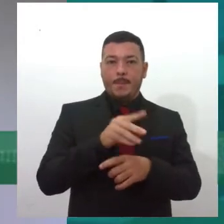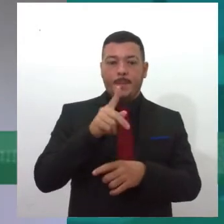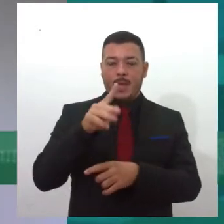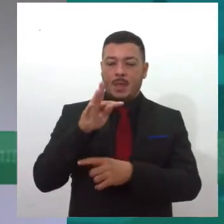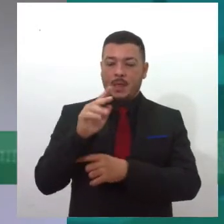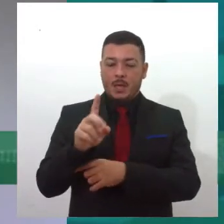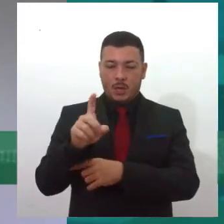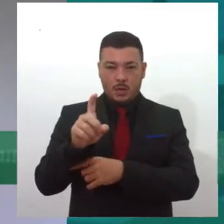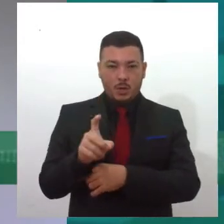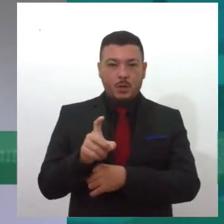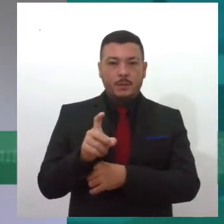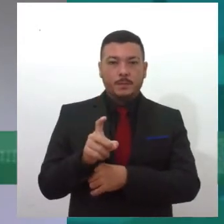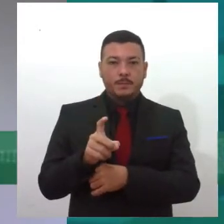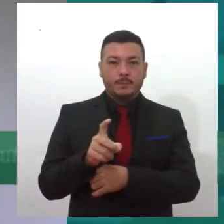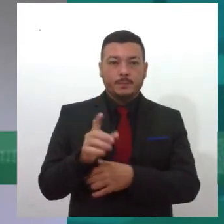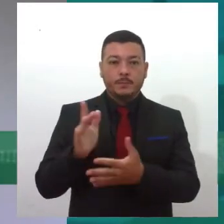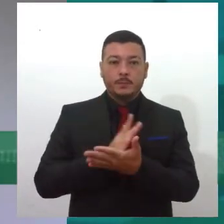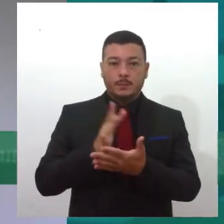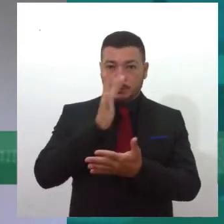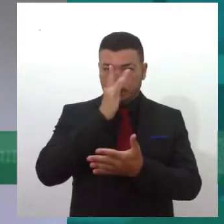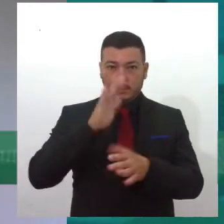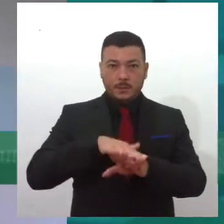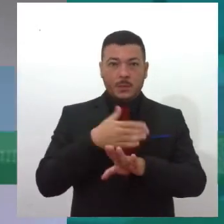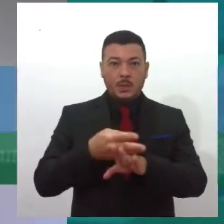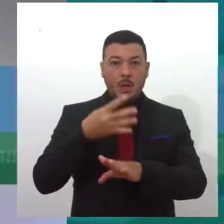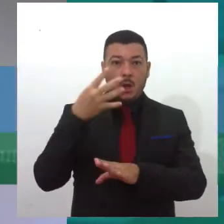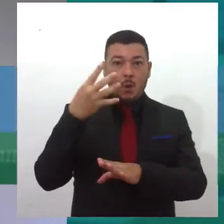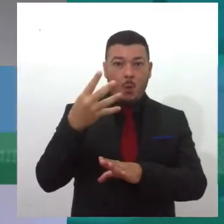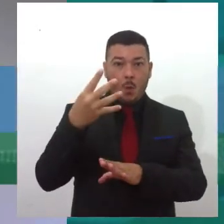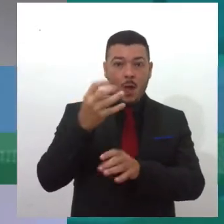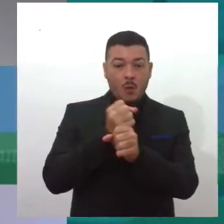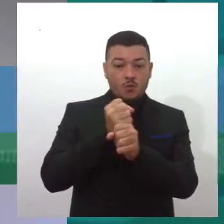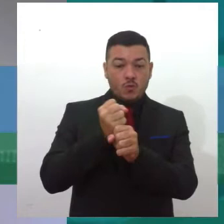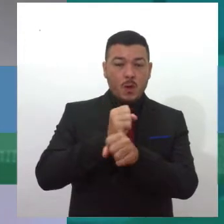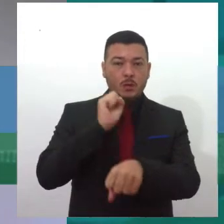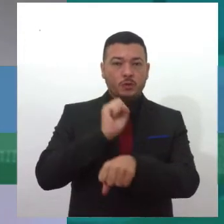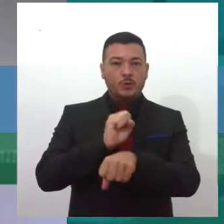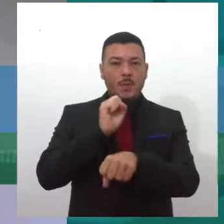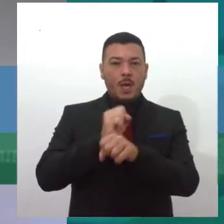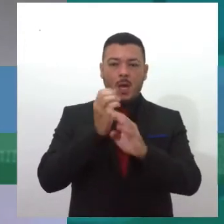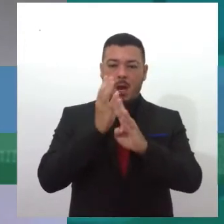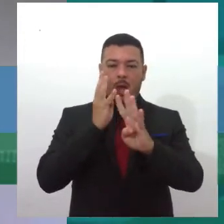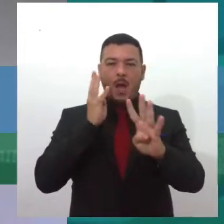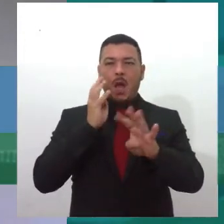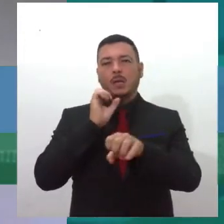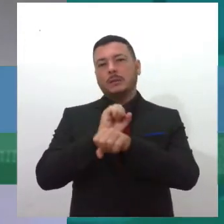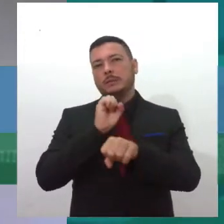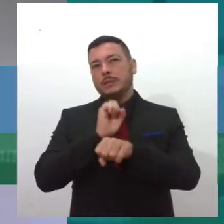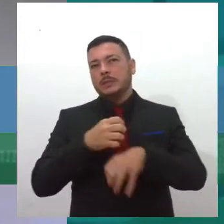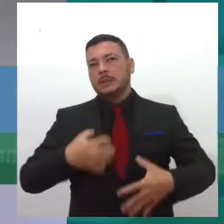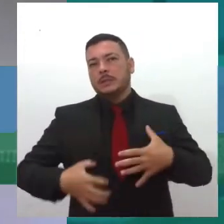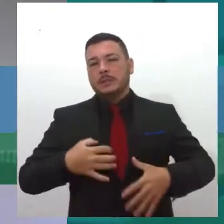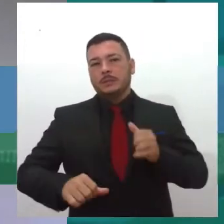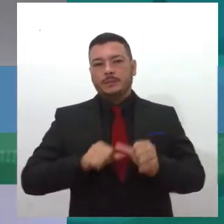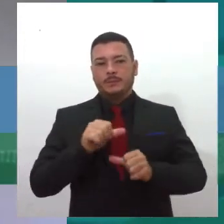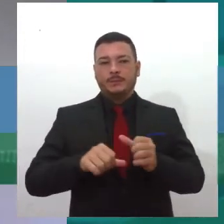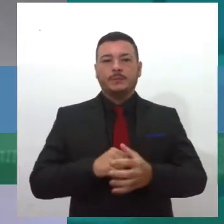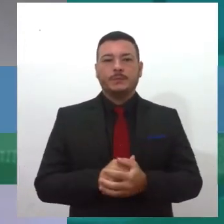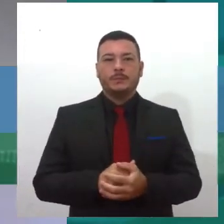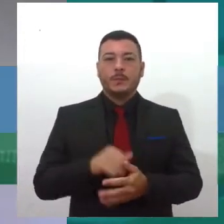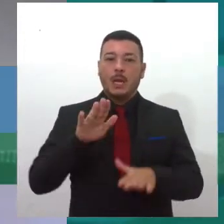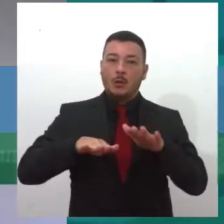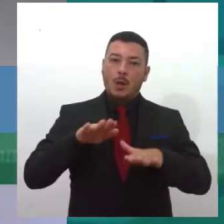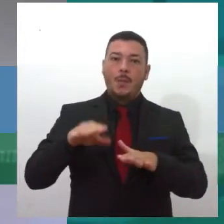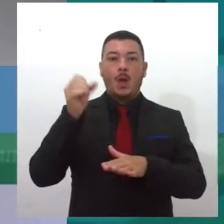pode ficar até quatro anos na fila esperando um órgão, né, então, assim, a média é de 1.8 anos,